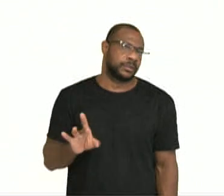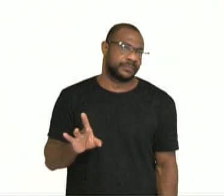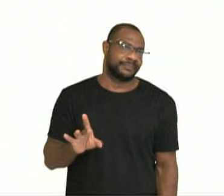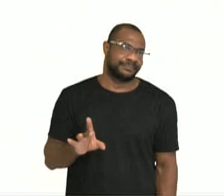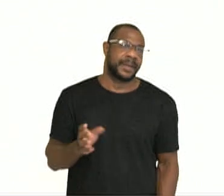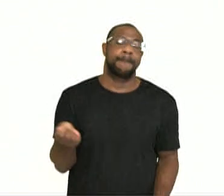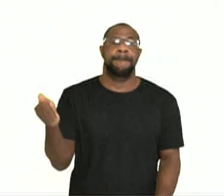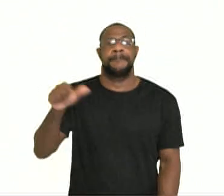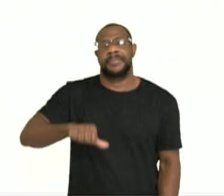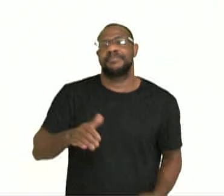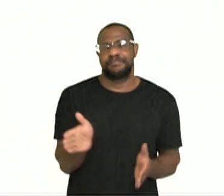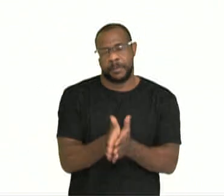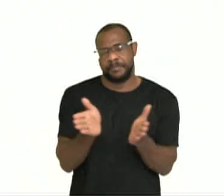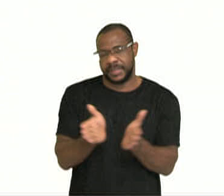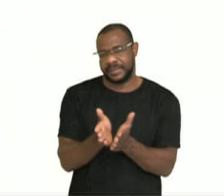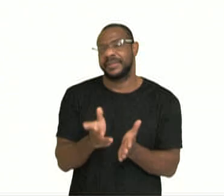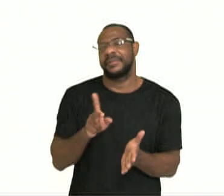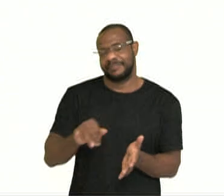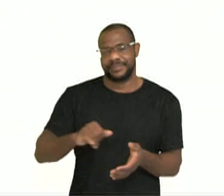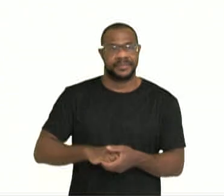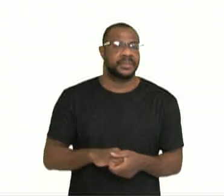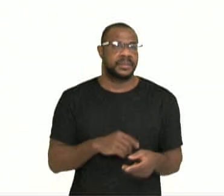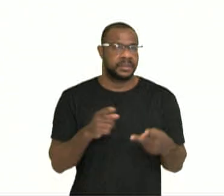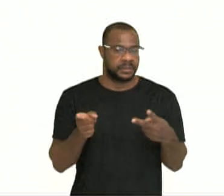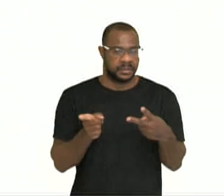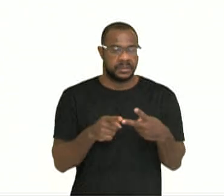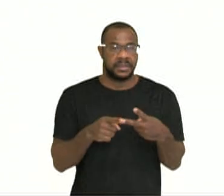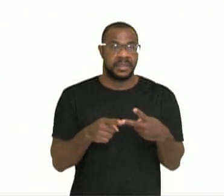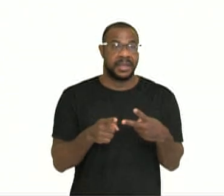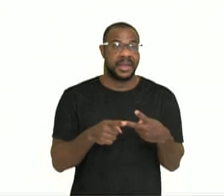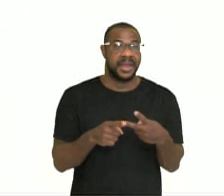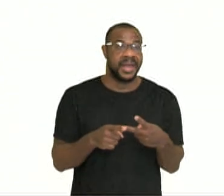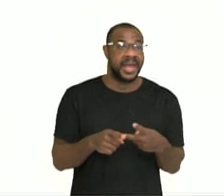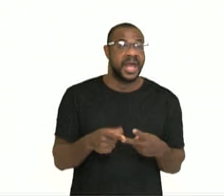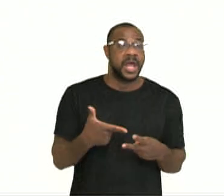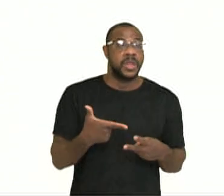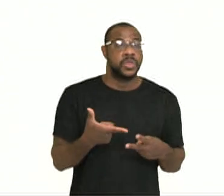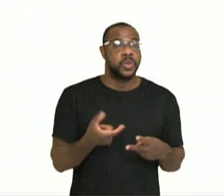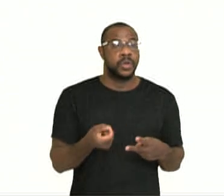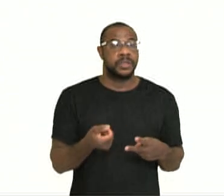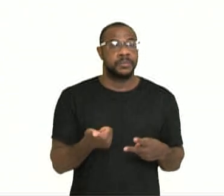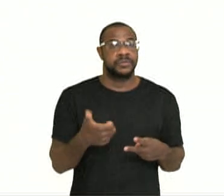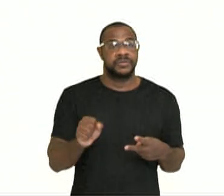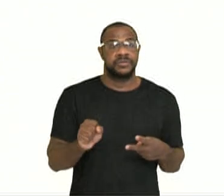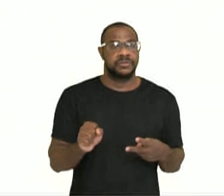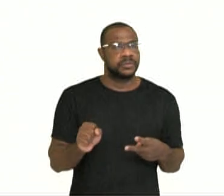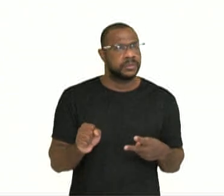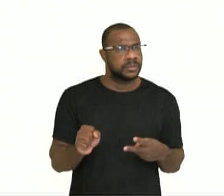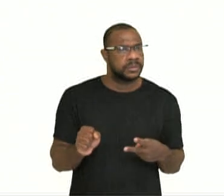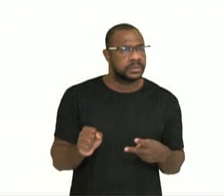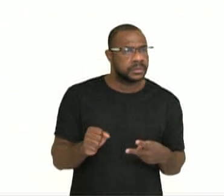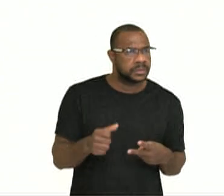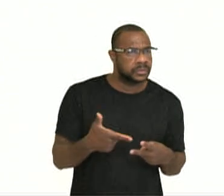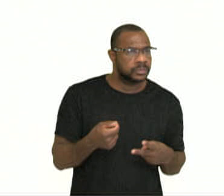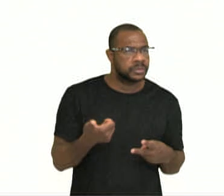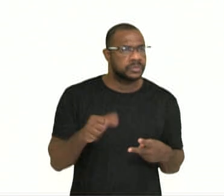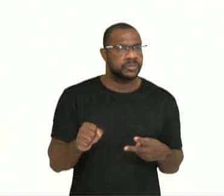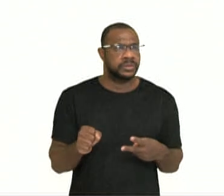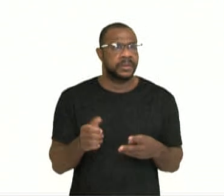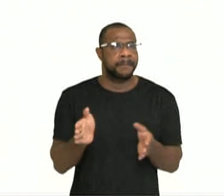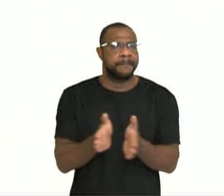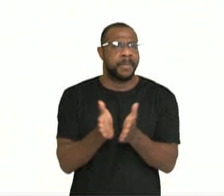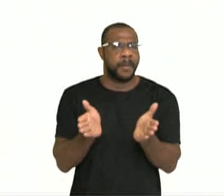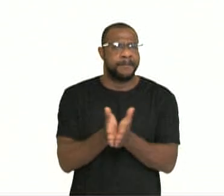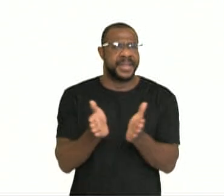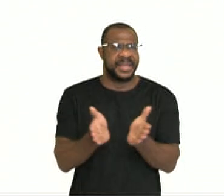índices em 2008 em termos de pobreza. Tem alguns fatores específicos que também podem desencadear essa situação. A